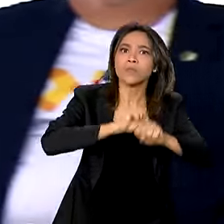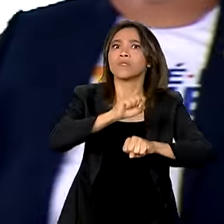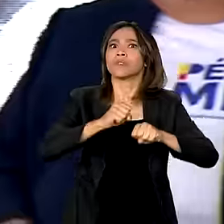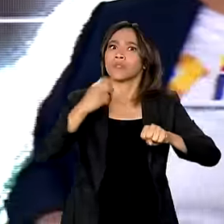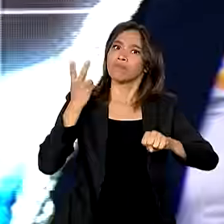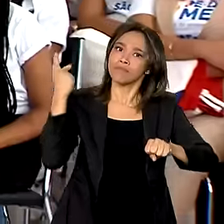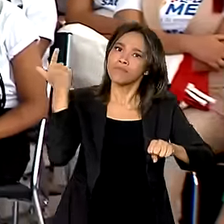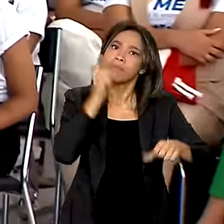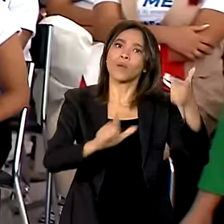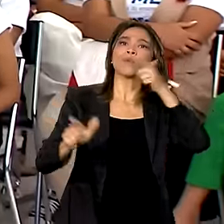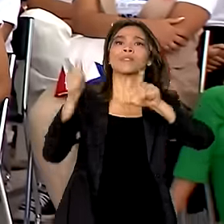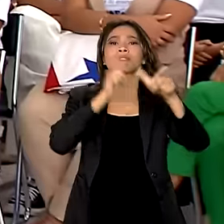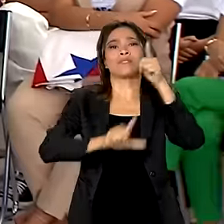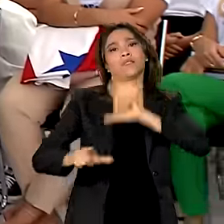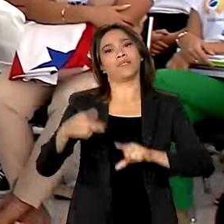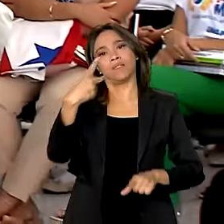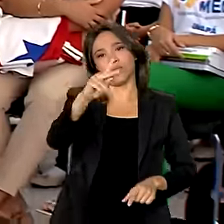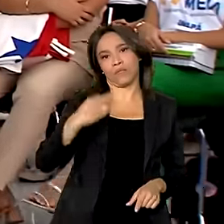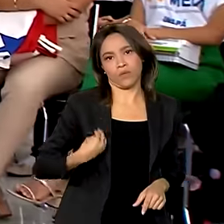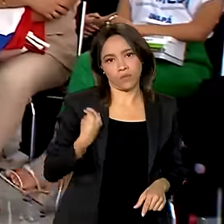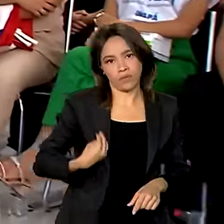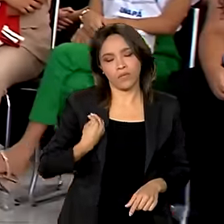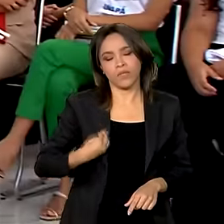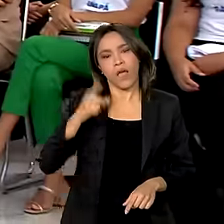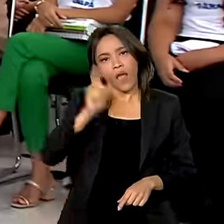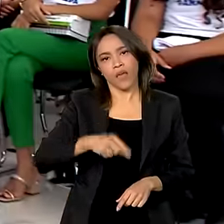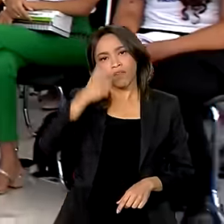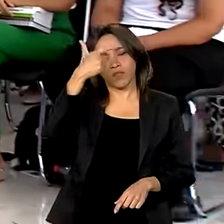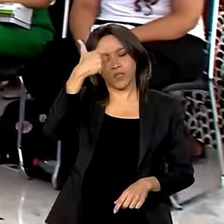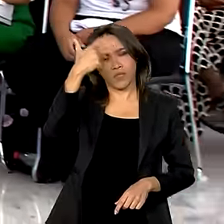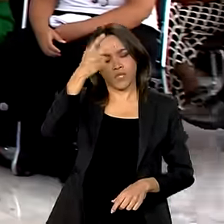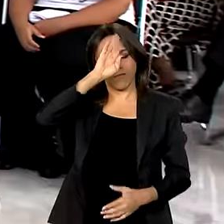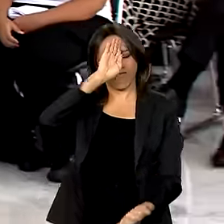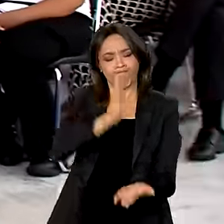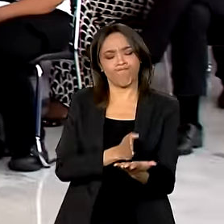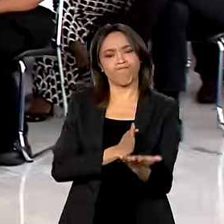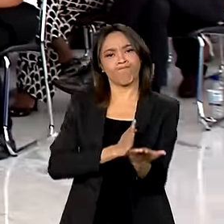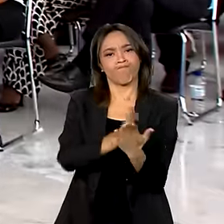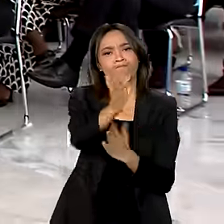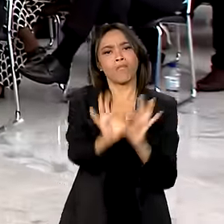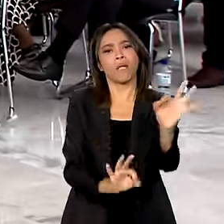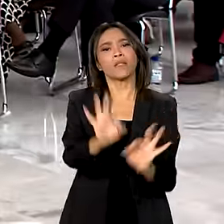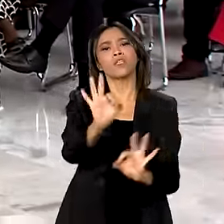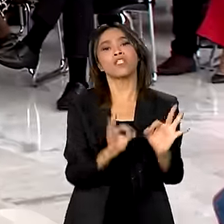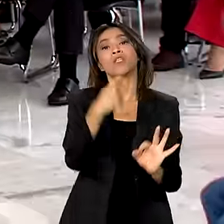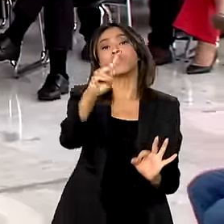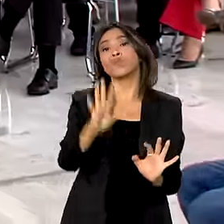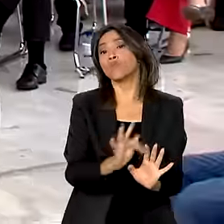de vocês. É como se vocês estivessem determinando o próprio destino de vocês.